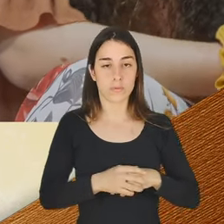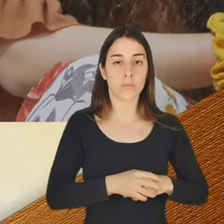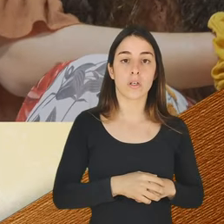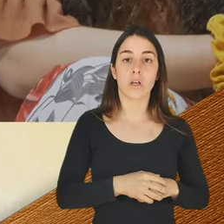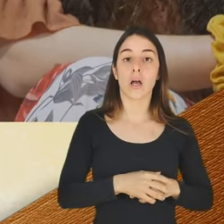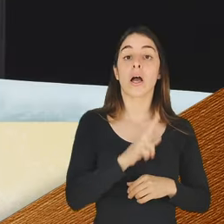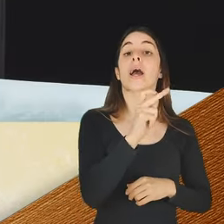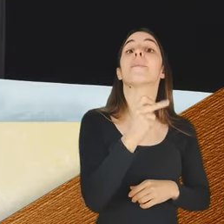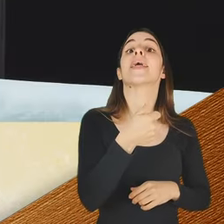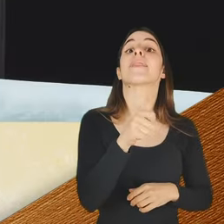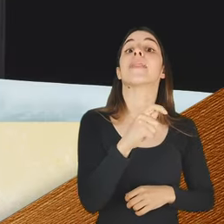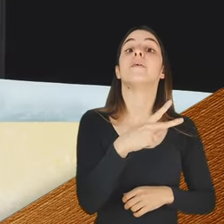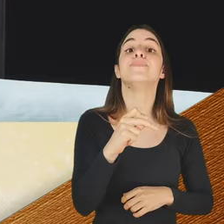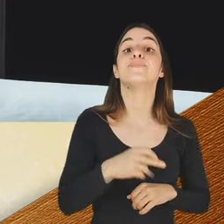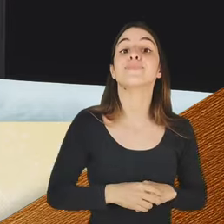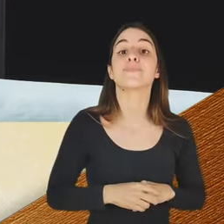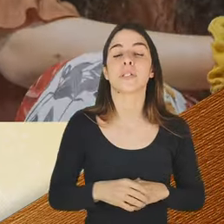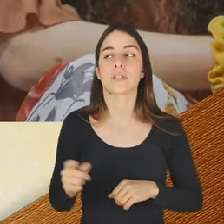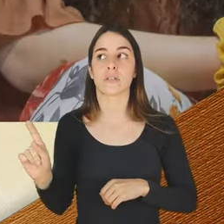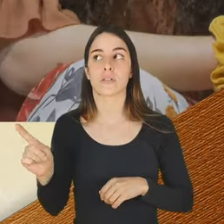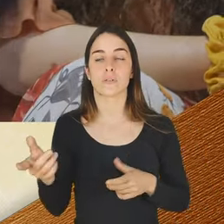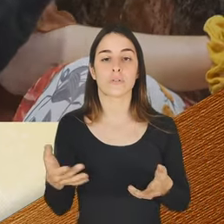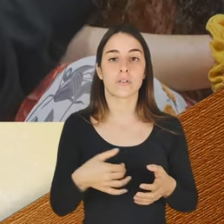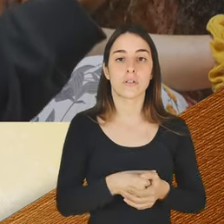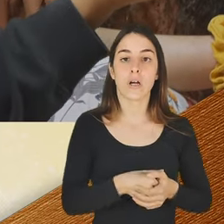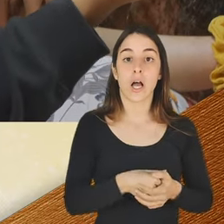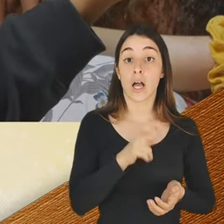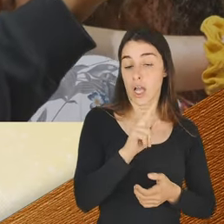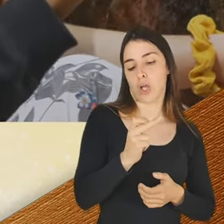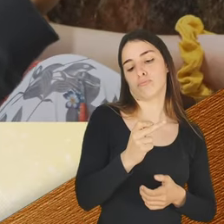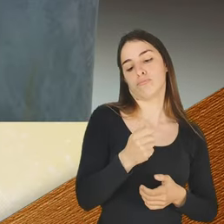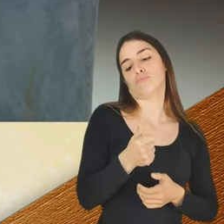Rabeto? Não. Rabetinha?